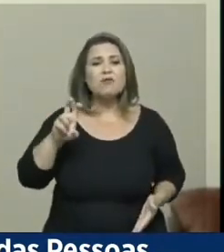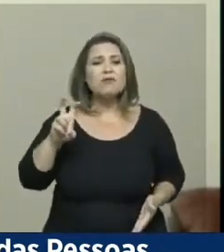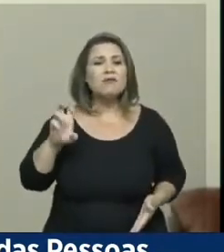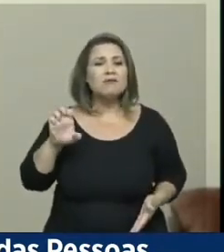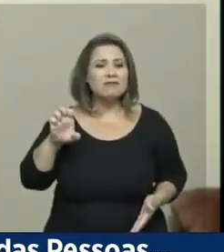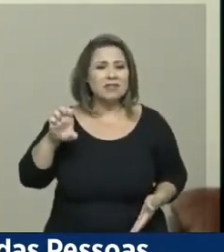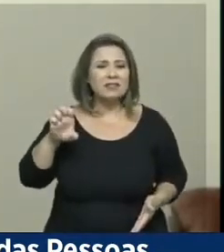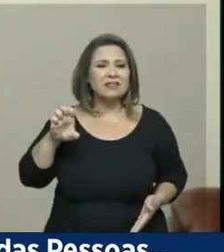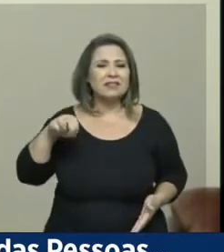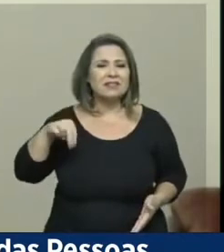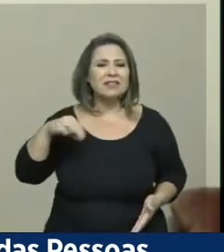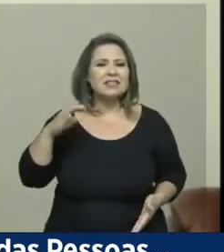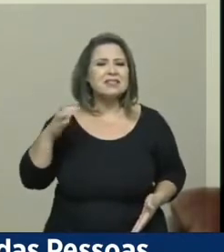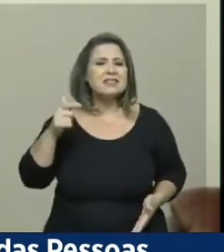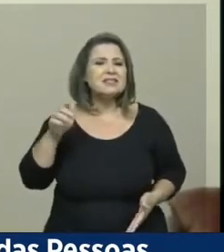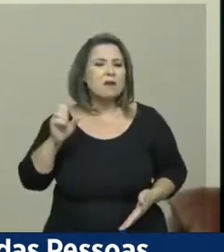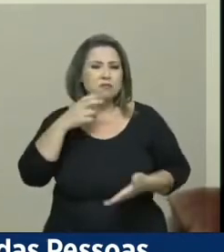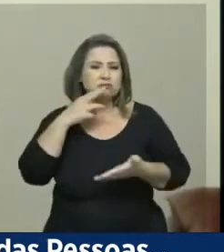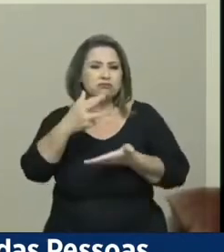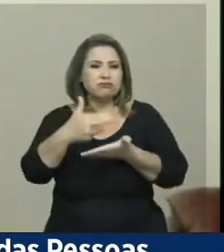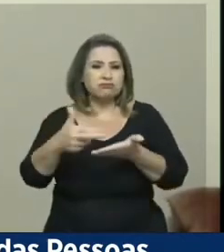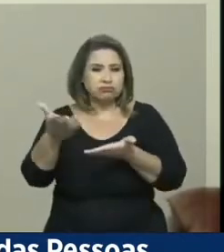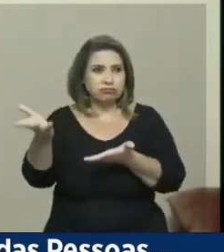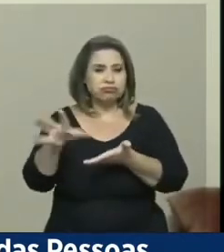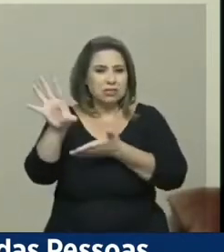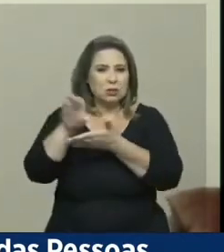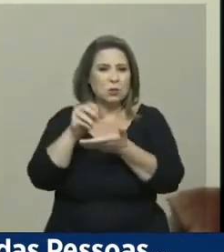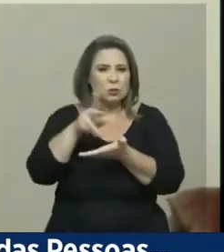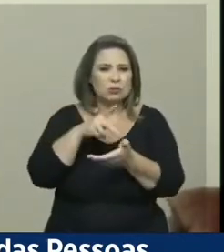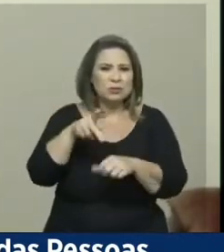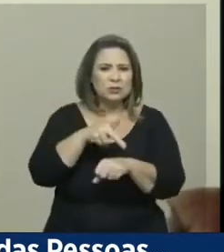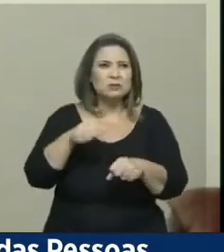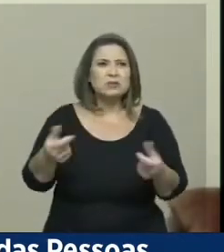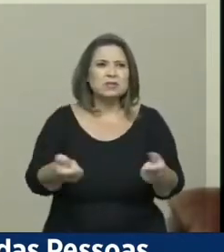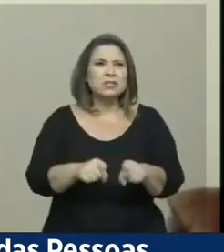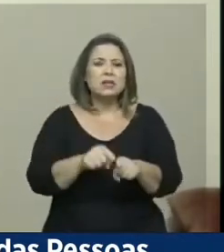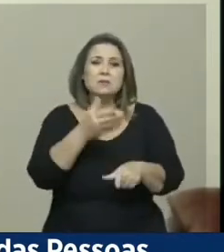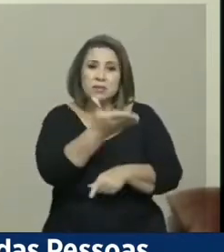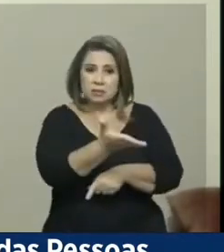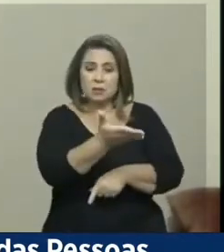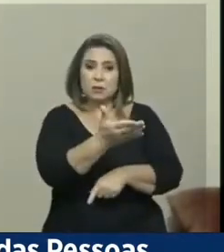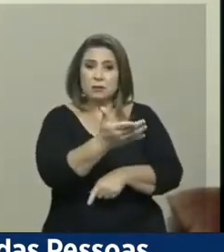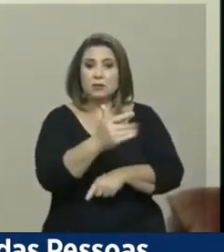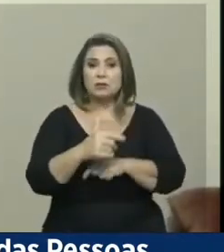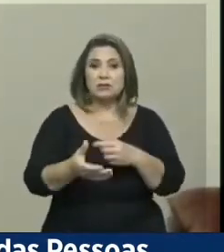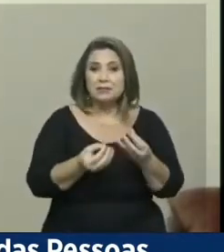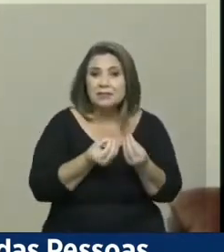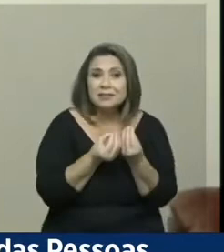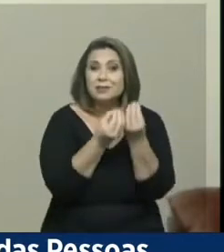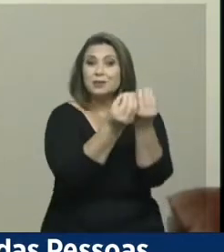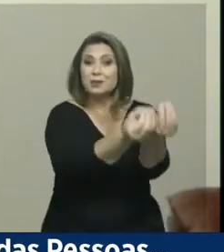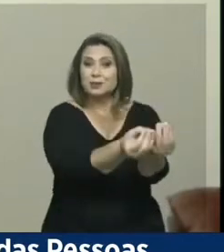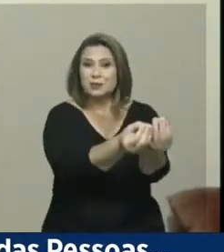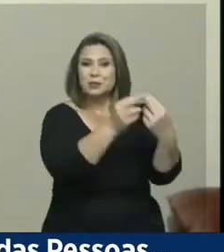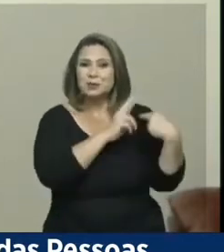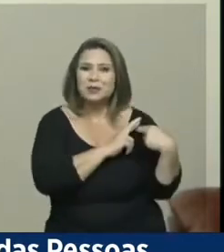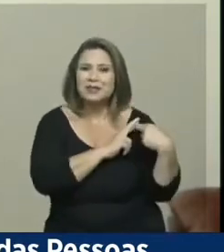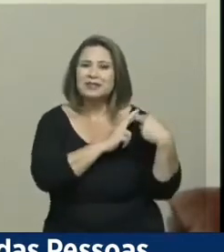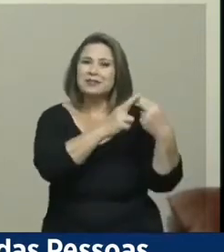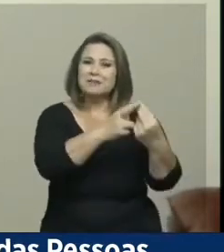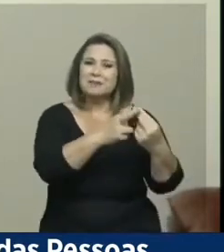Então, nós temos agora nas suas mãos, Dr. Cláudio, o grande desafio de consertarmos esses equívocos.